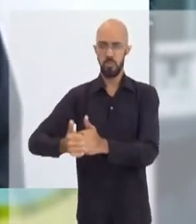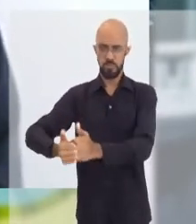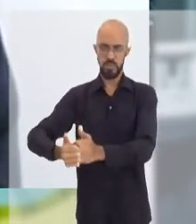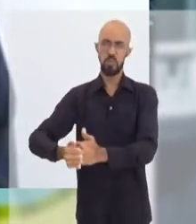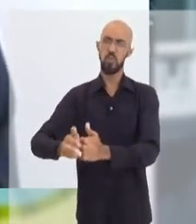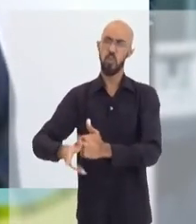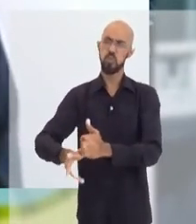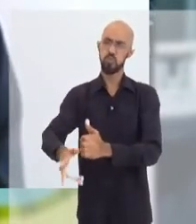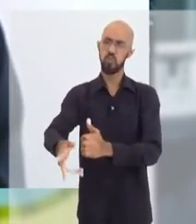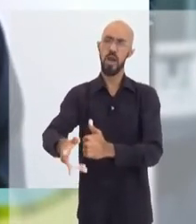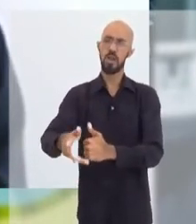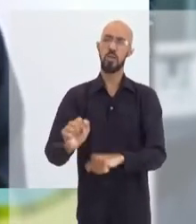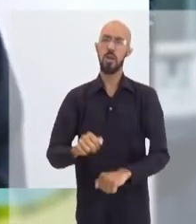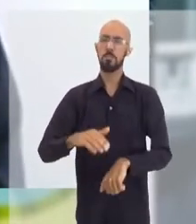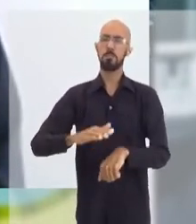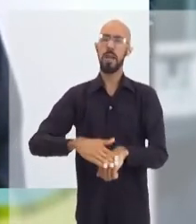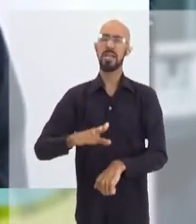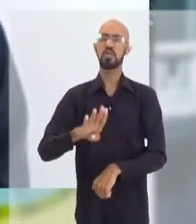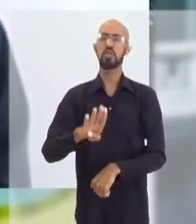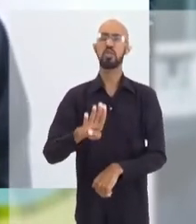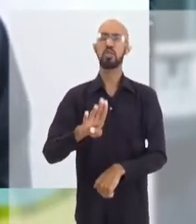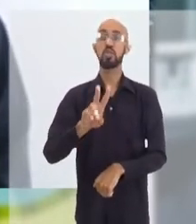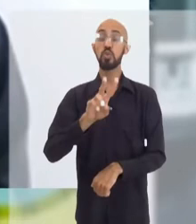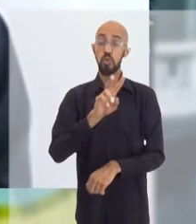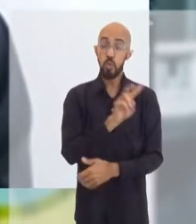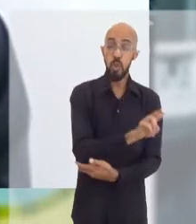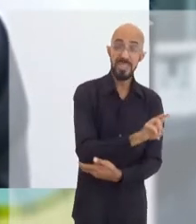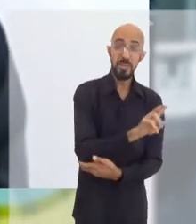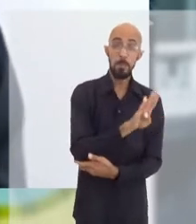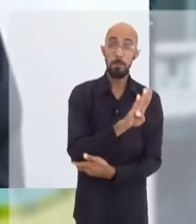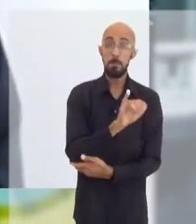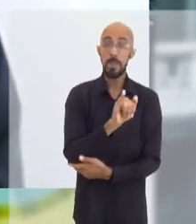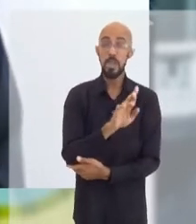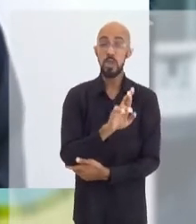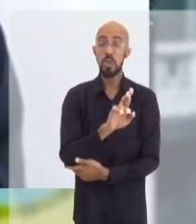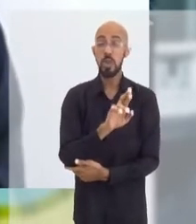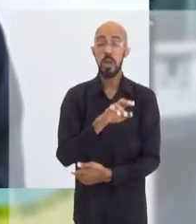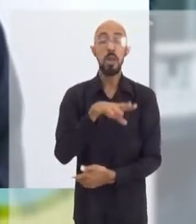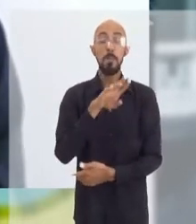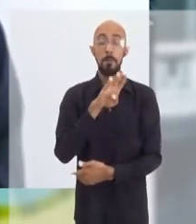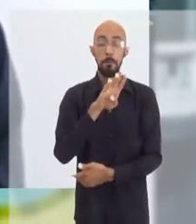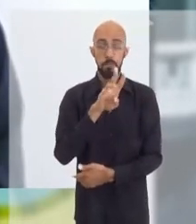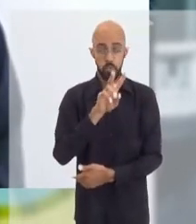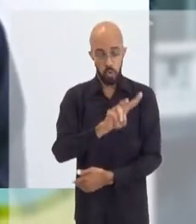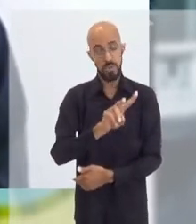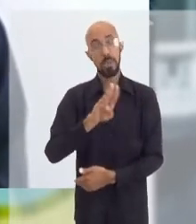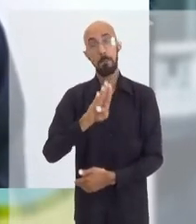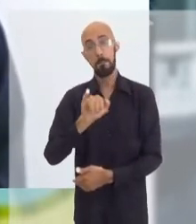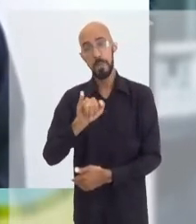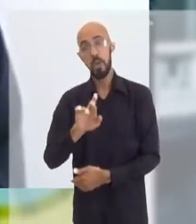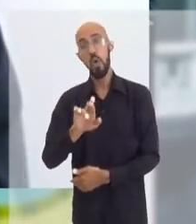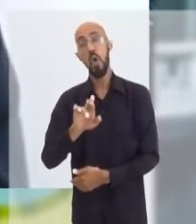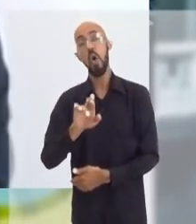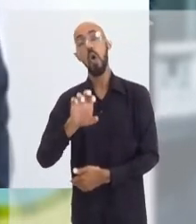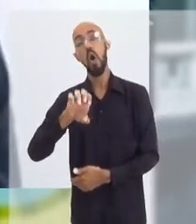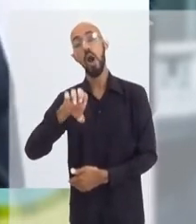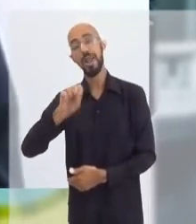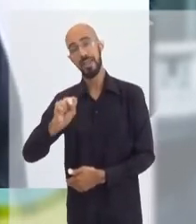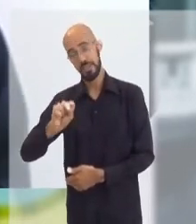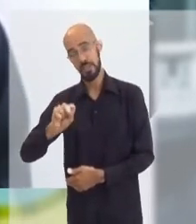pós-licenciamento, continuaram. Mais de 2 bilhões de doses de vacina de RNA mensageiro foram distribuídas no mundo,